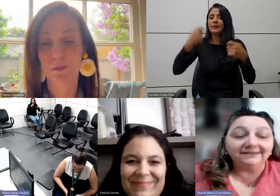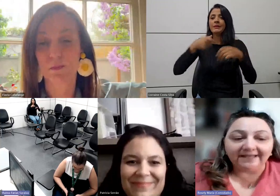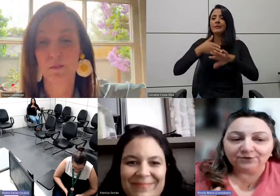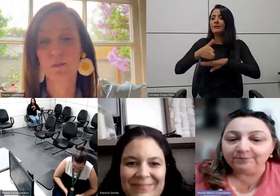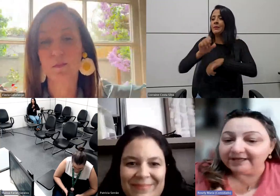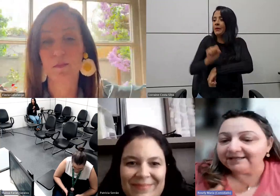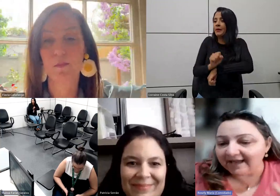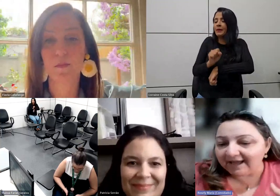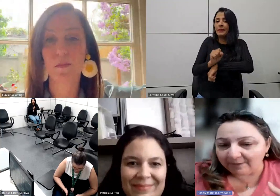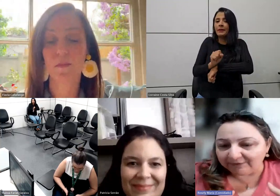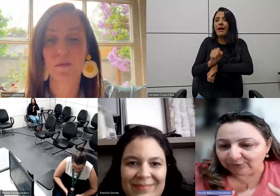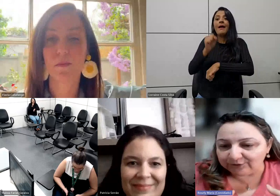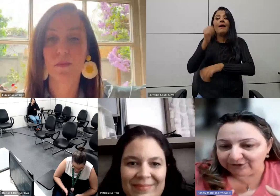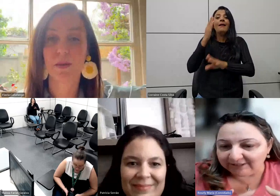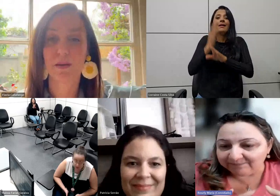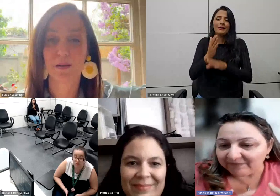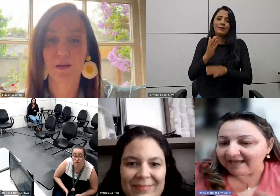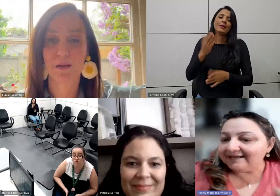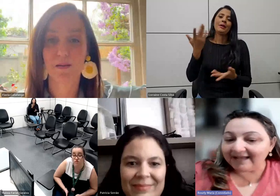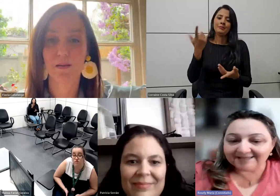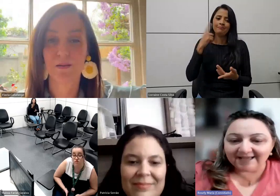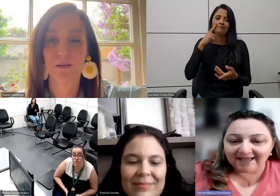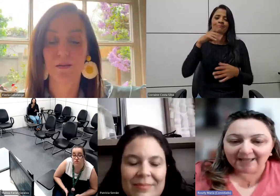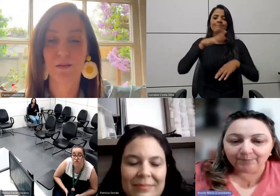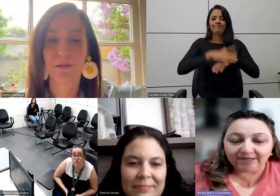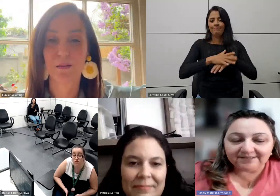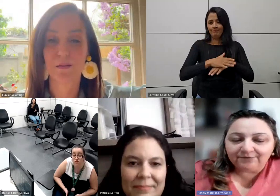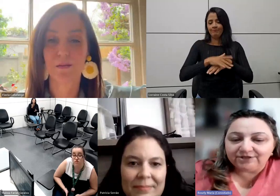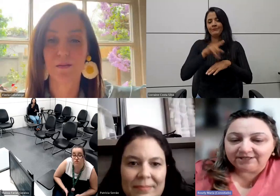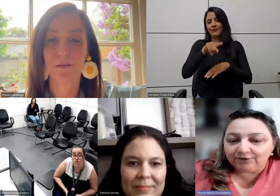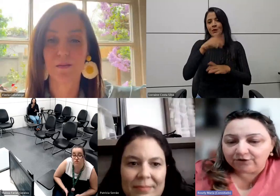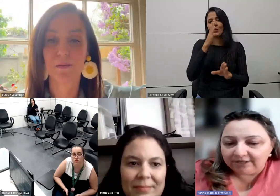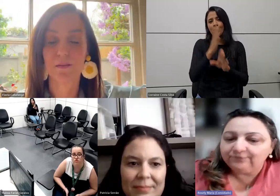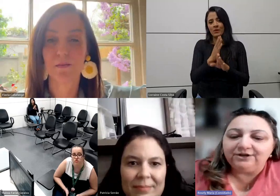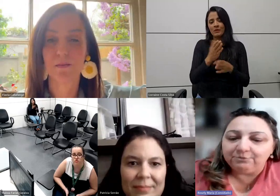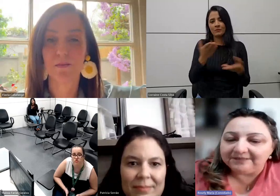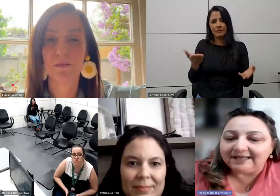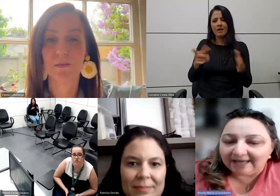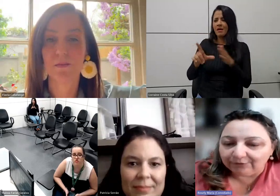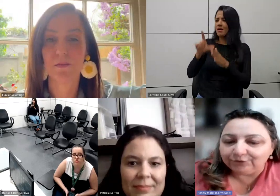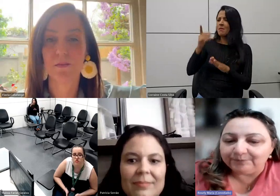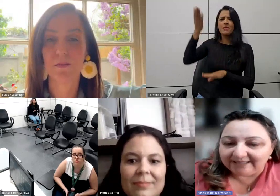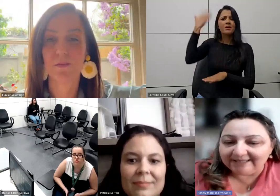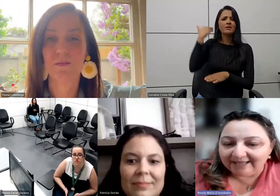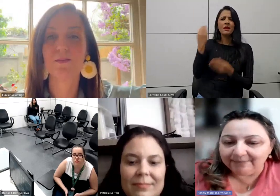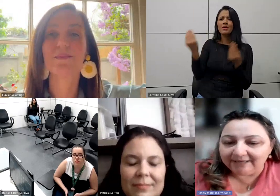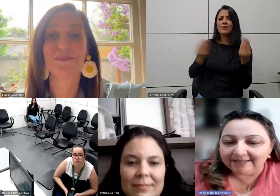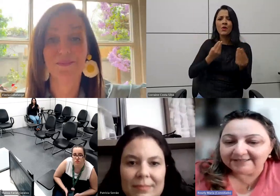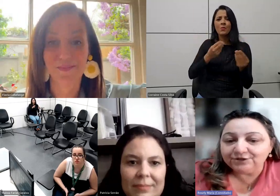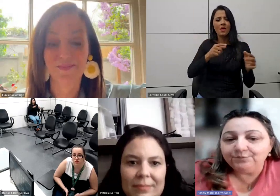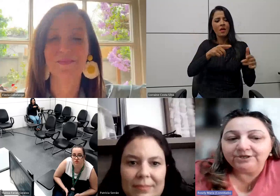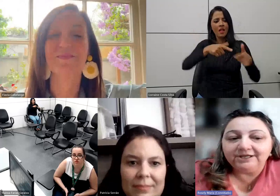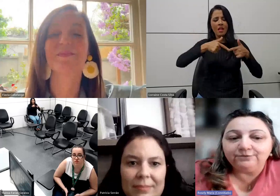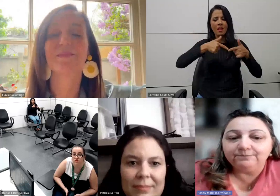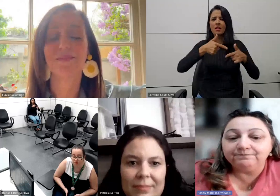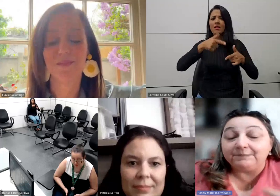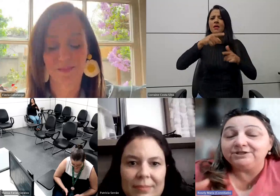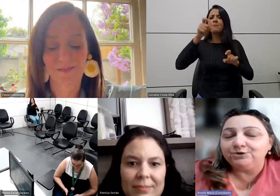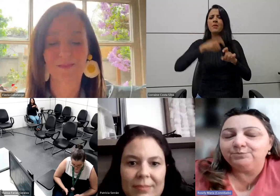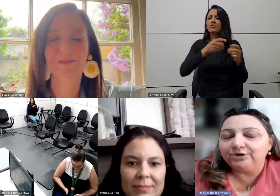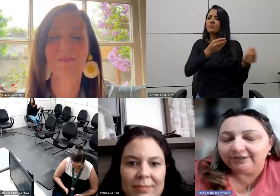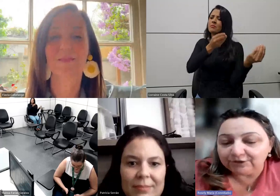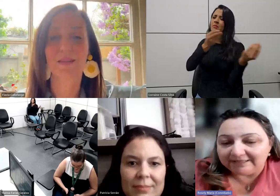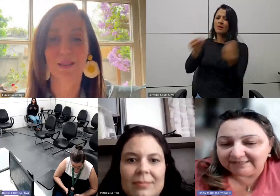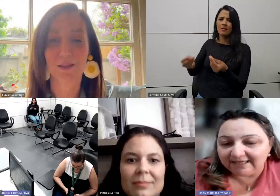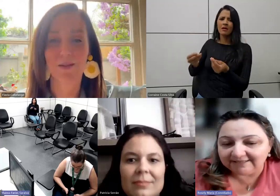parar até descobrir que era uma patologia. Nessa época, sem um diagnóstico, ela não tem como mandar laudo para ninguém, para exigir um pouquinho,